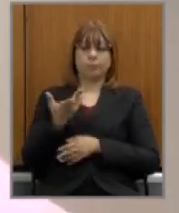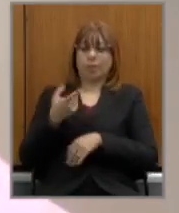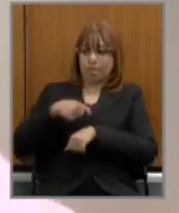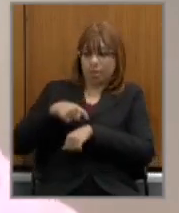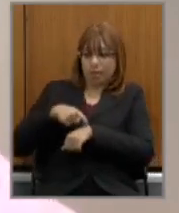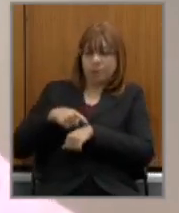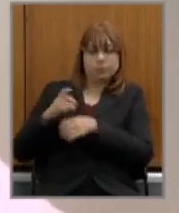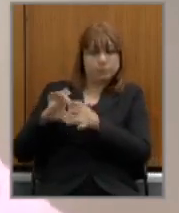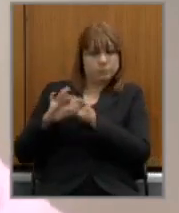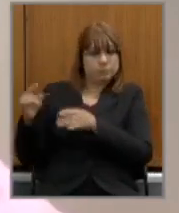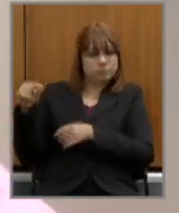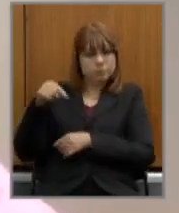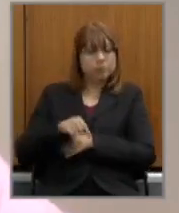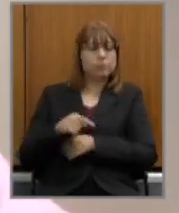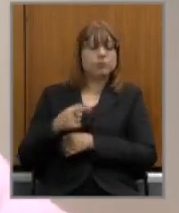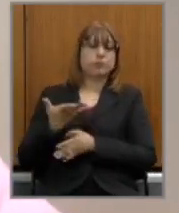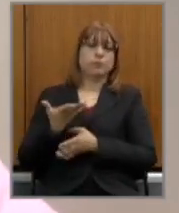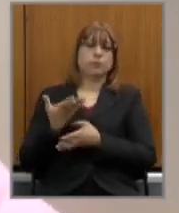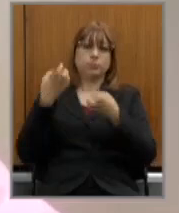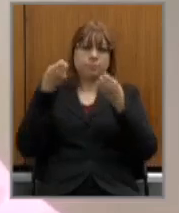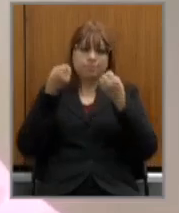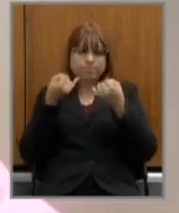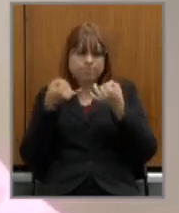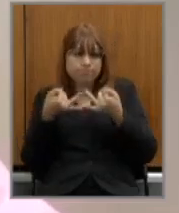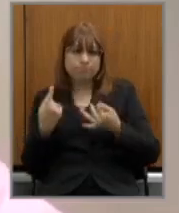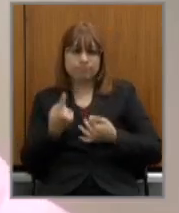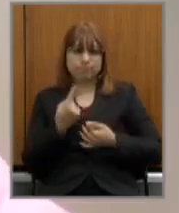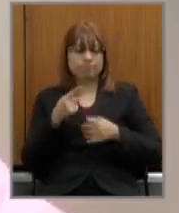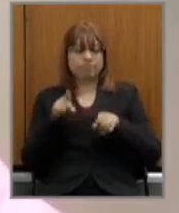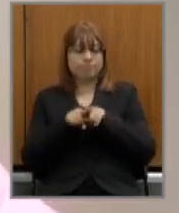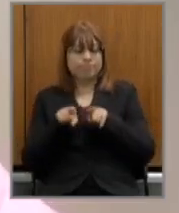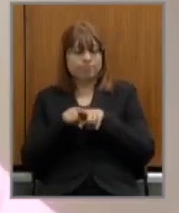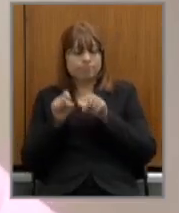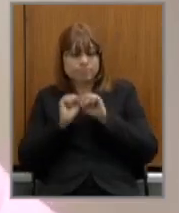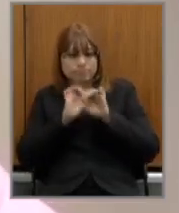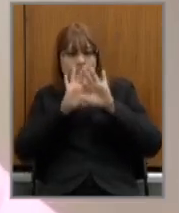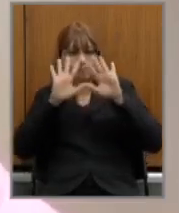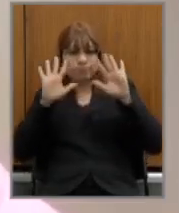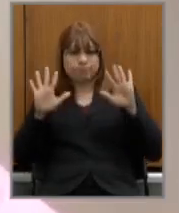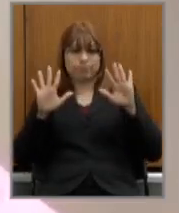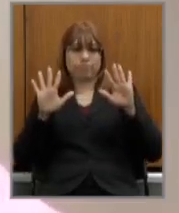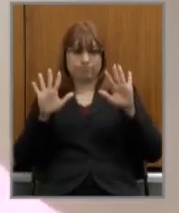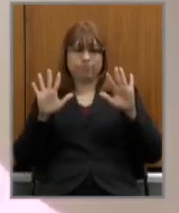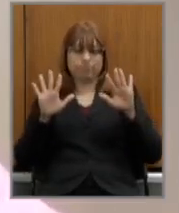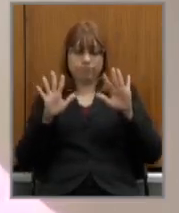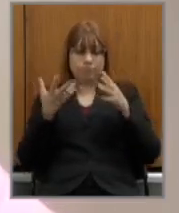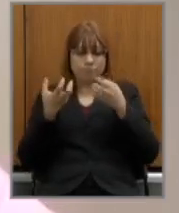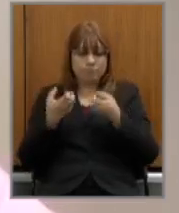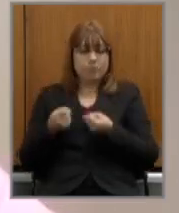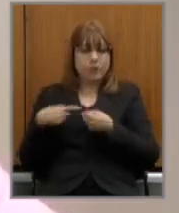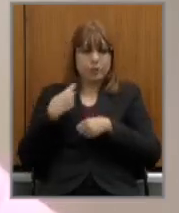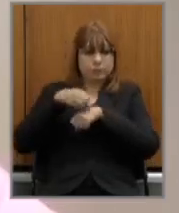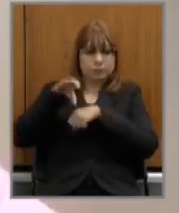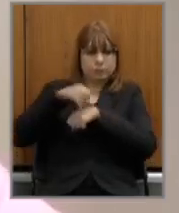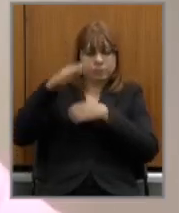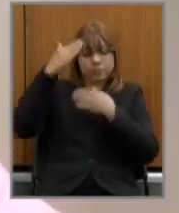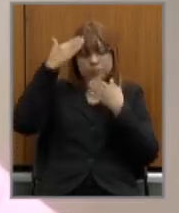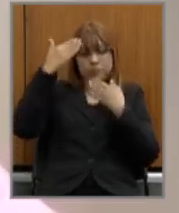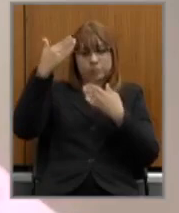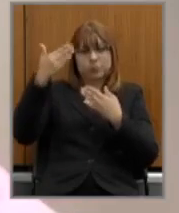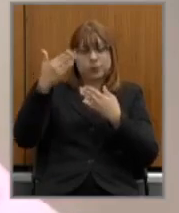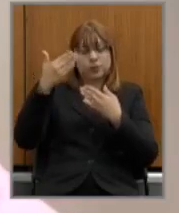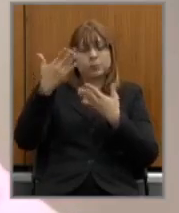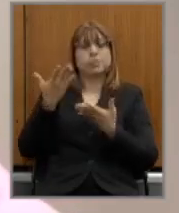trazendo para nós os esclarecimentos e colhendo de nós as nossas reivindicações muito obrigada pelo